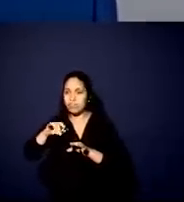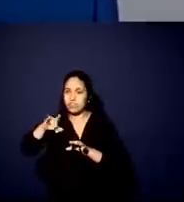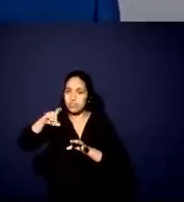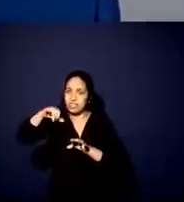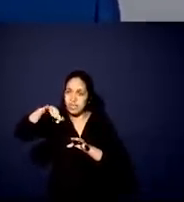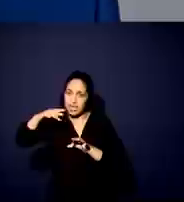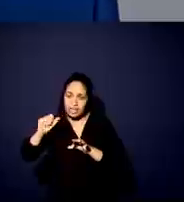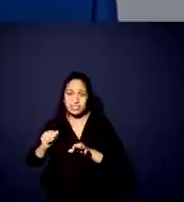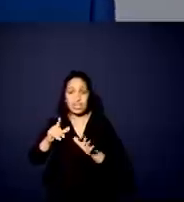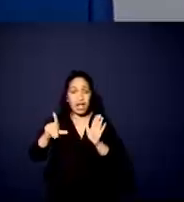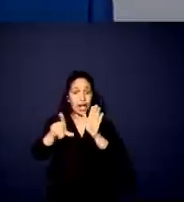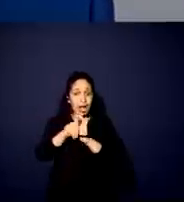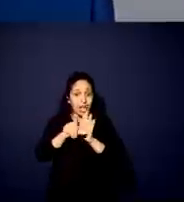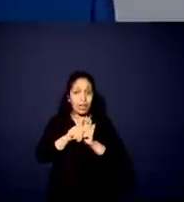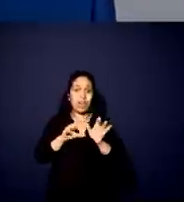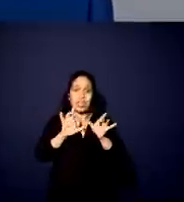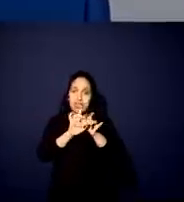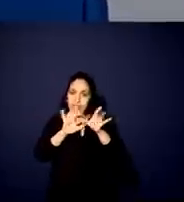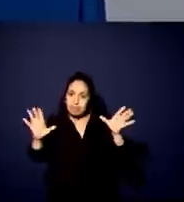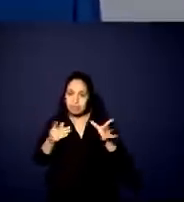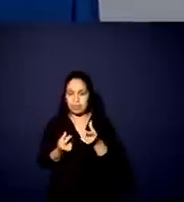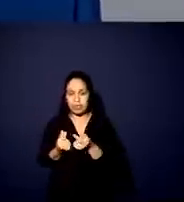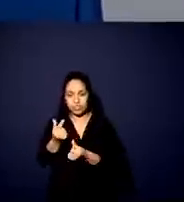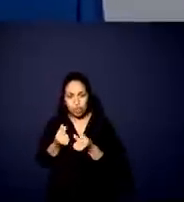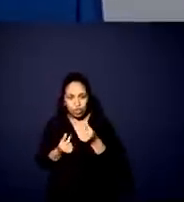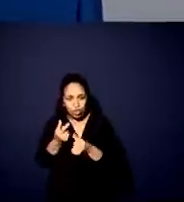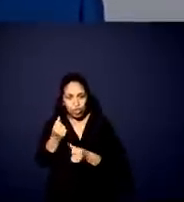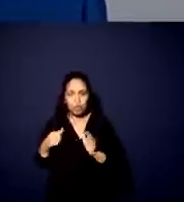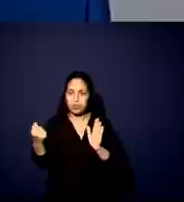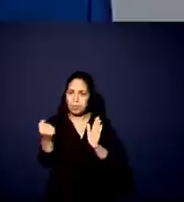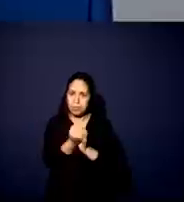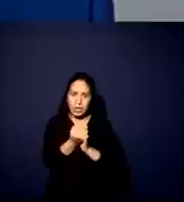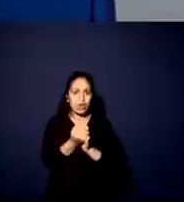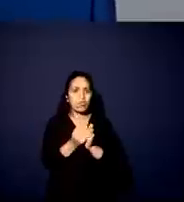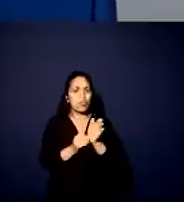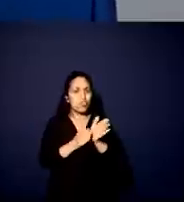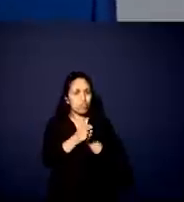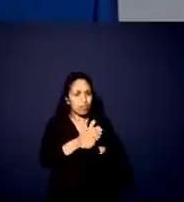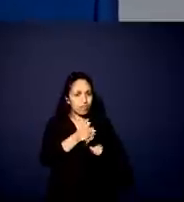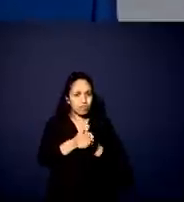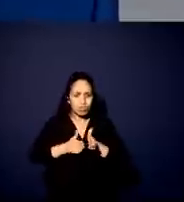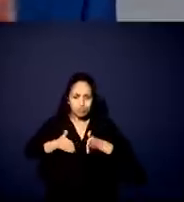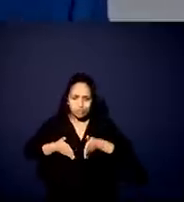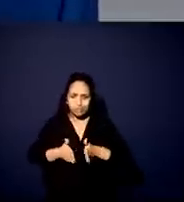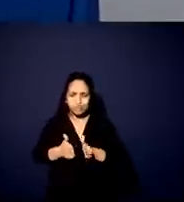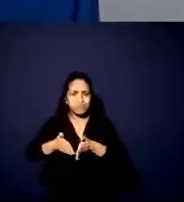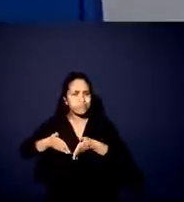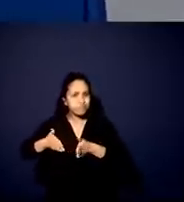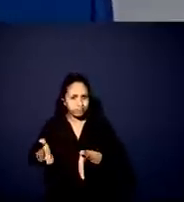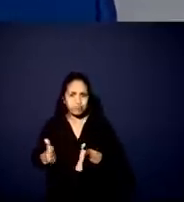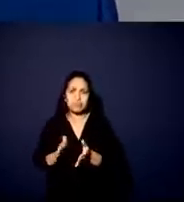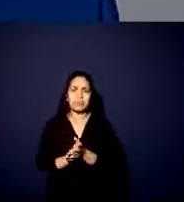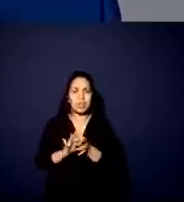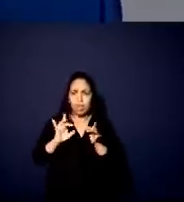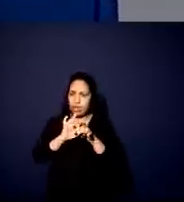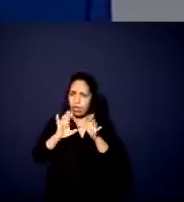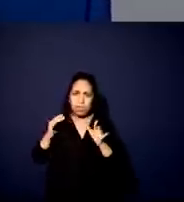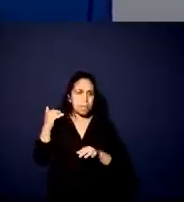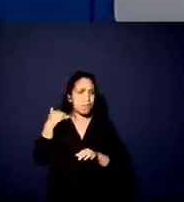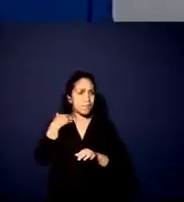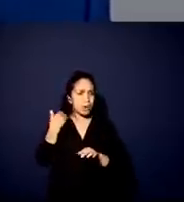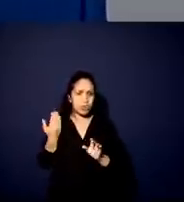liberdade econômica, o marco das ferrovias, a lei da cabotagem, enfim, a autonomia do Banco Central.